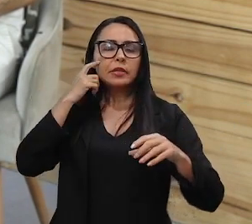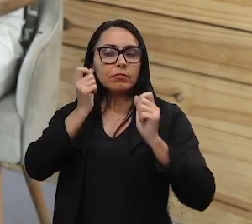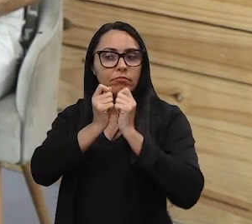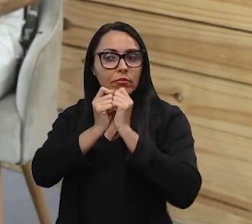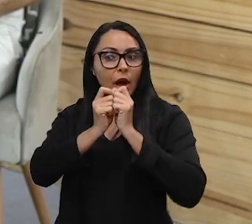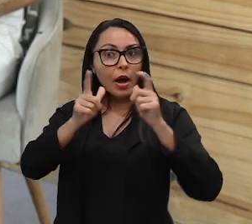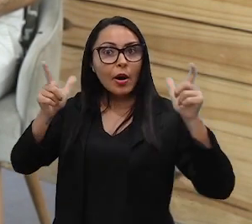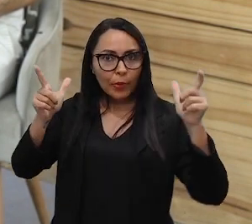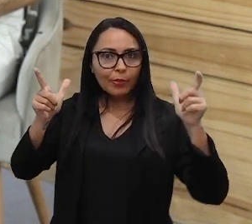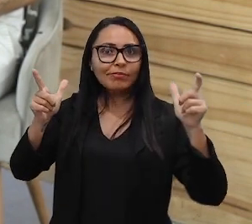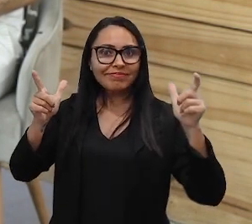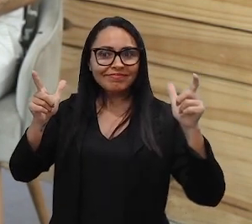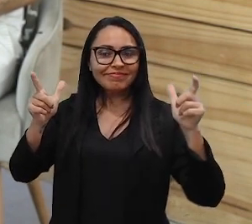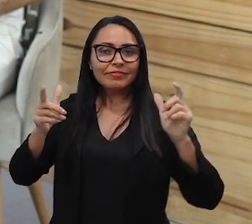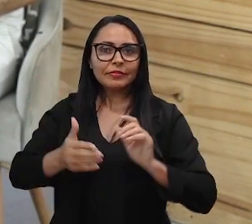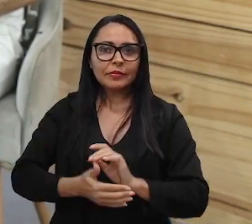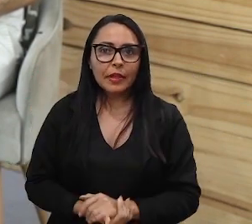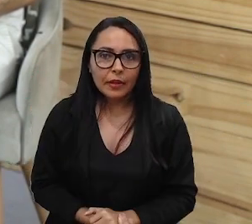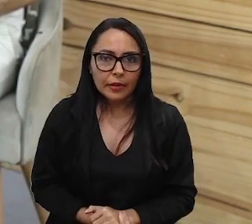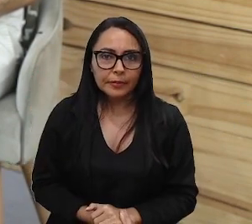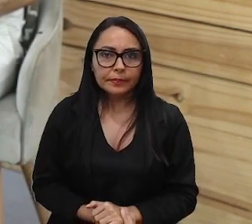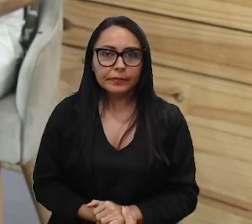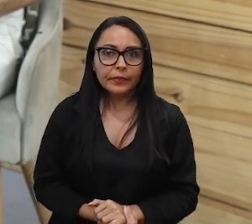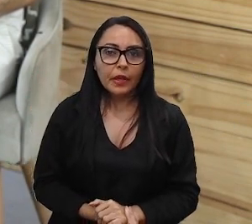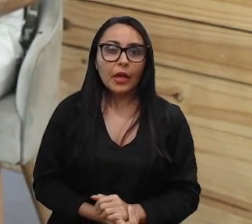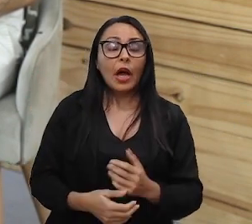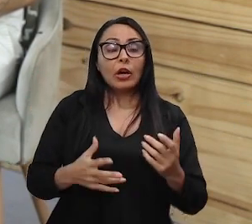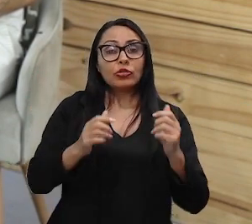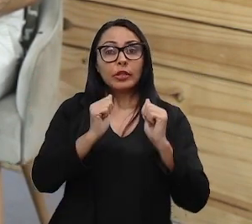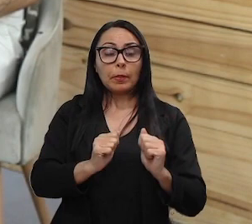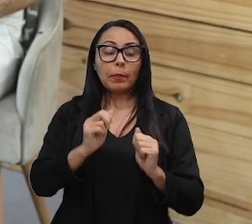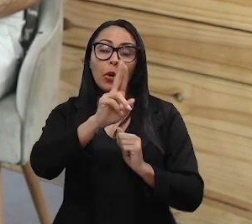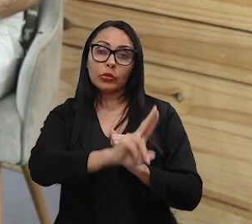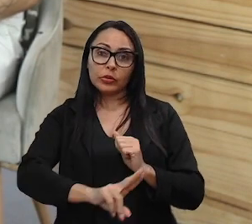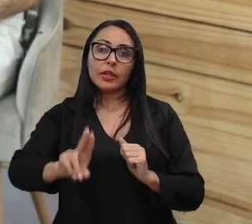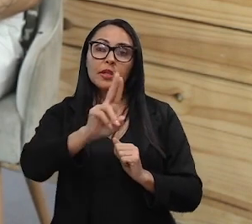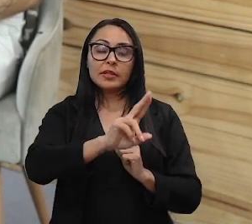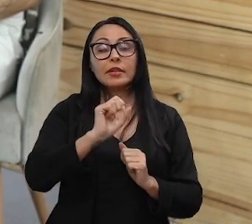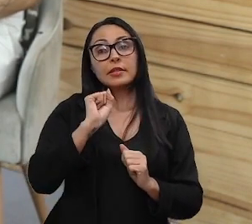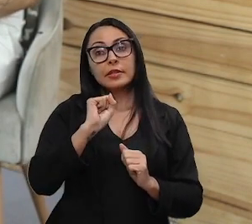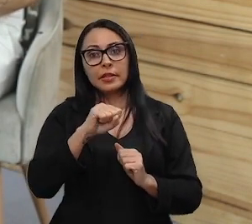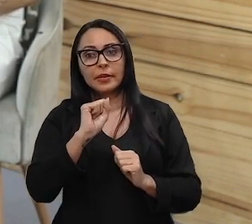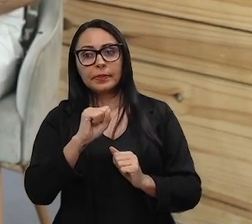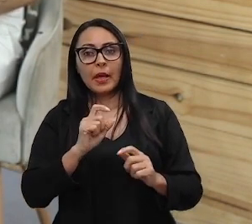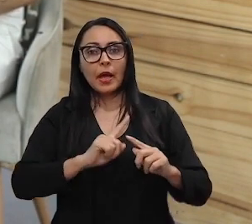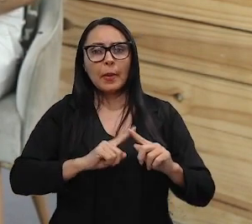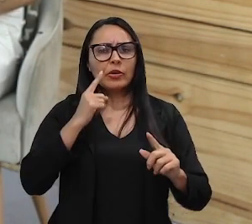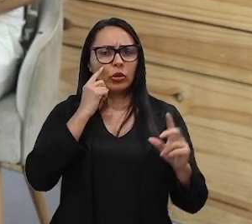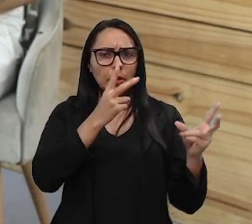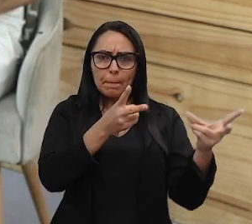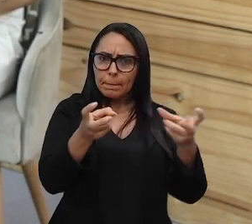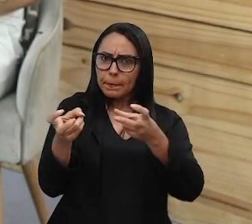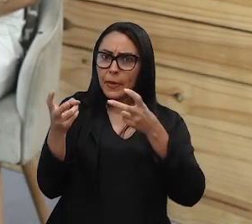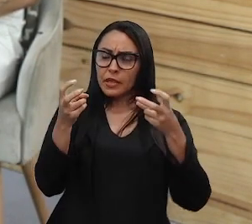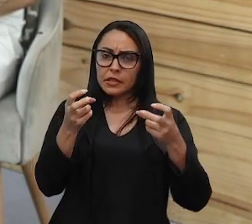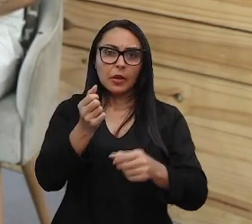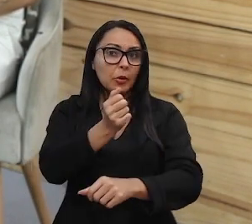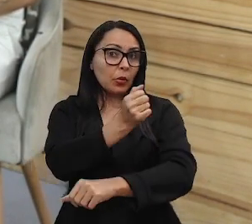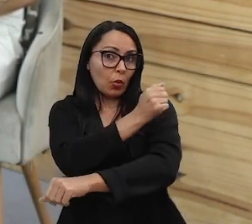analítico, né? Então, eu acho que a gente pode utilizar essas ferramentas, sim, mas a gente percebe que os alunos,